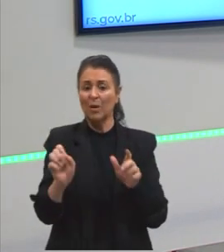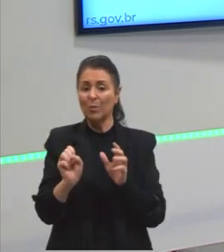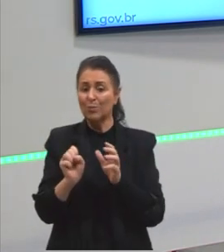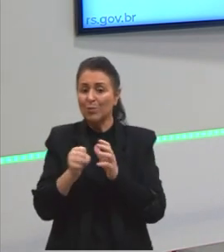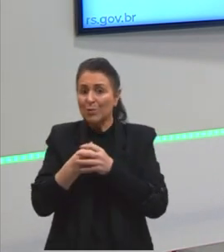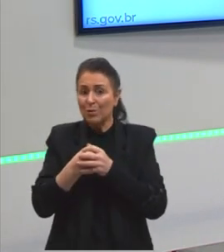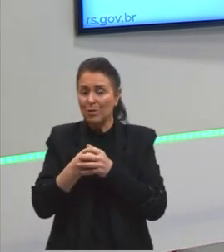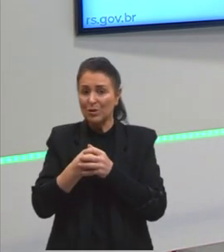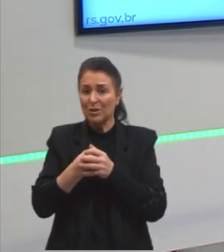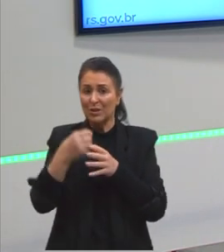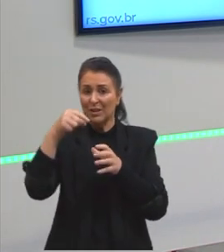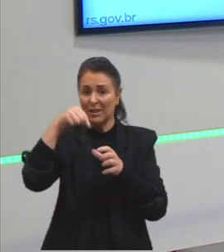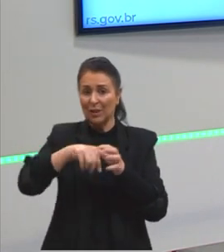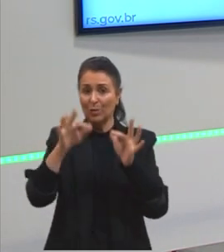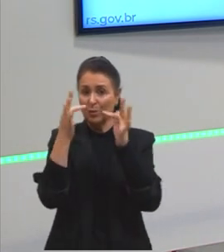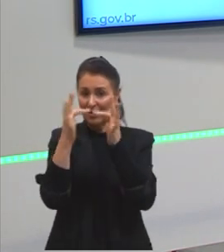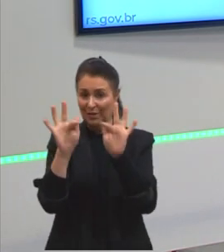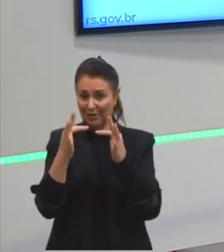nossa frase.